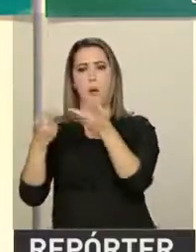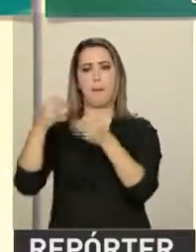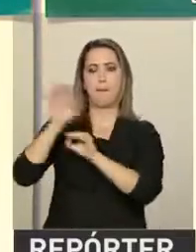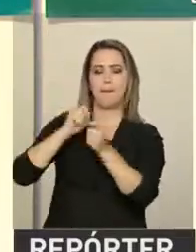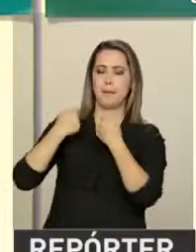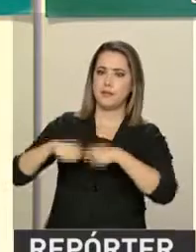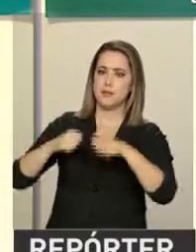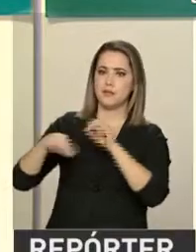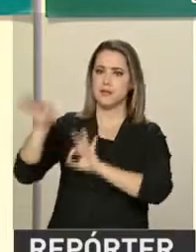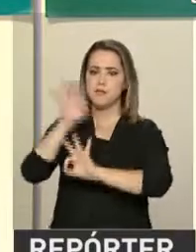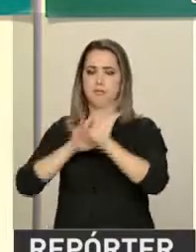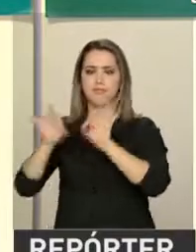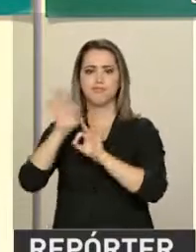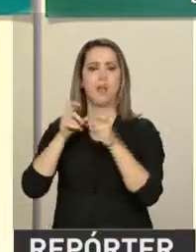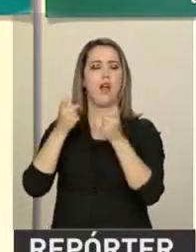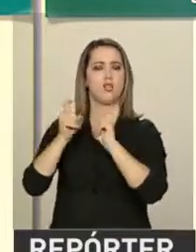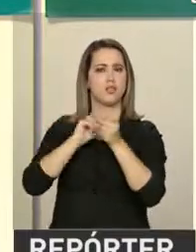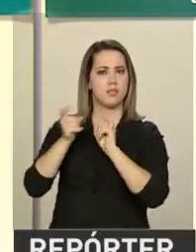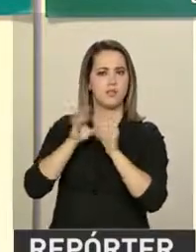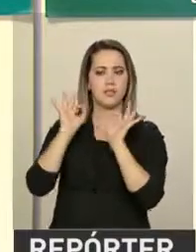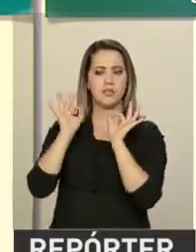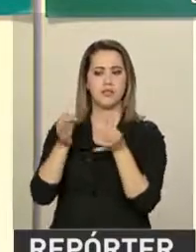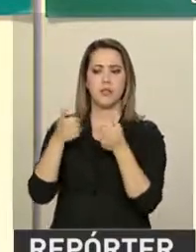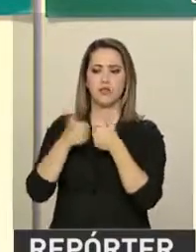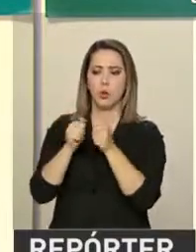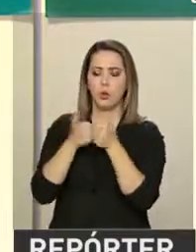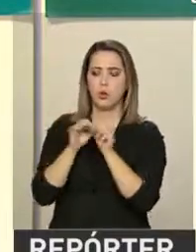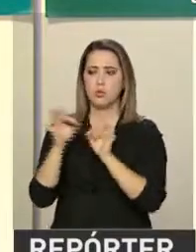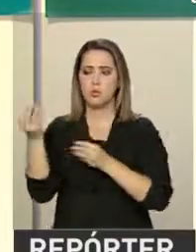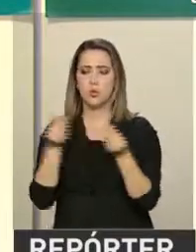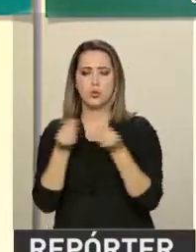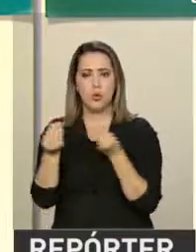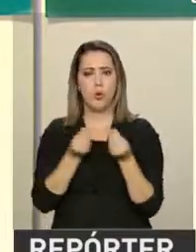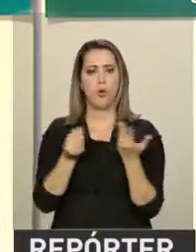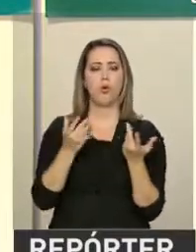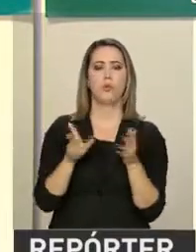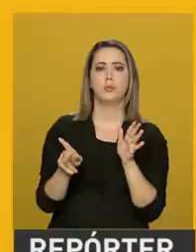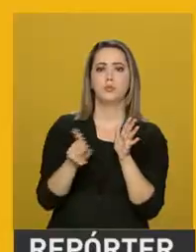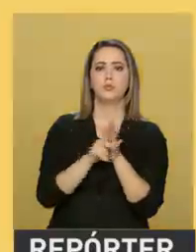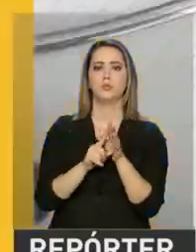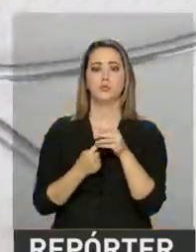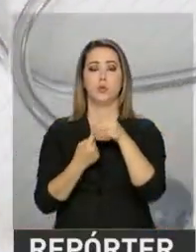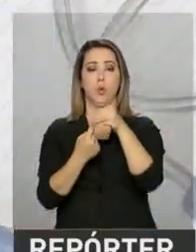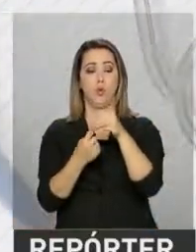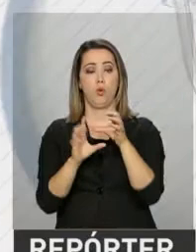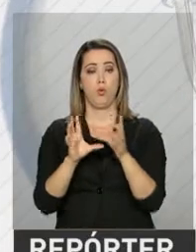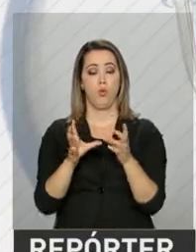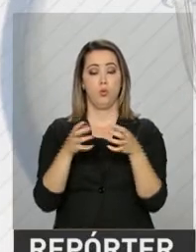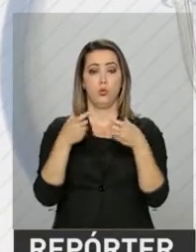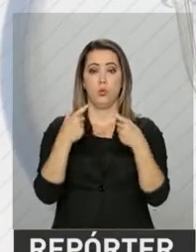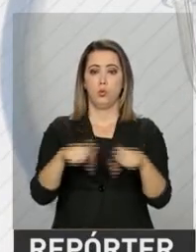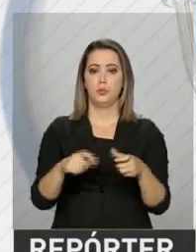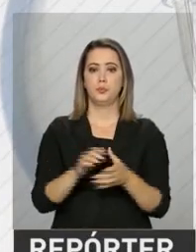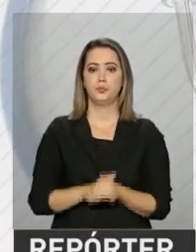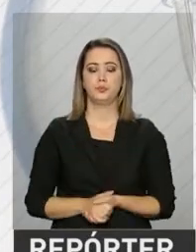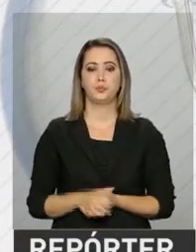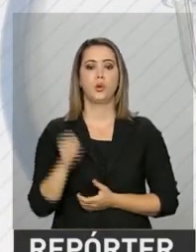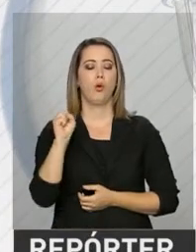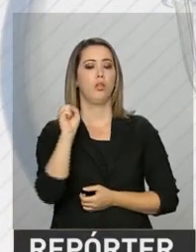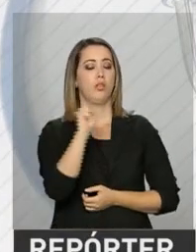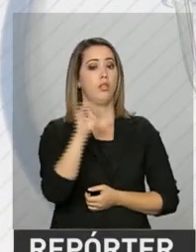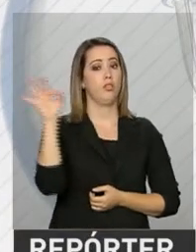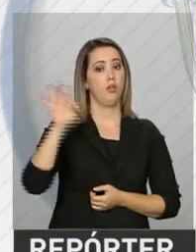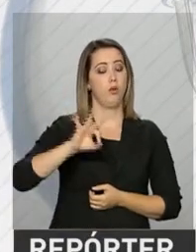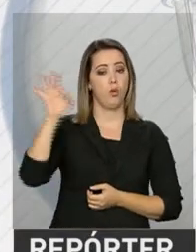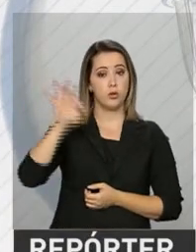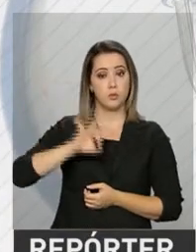administra esses deslocamentos por meio da Central Nacional. 88,5% de todos